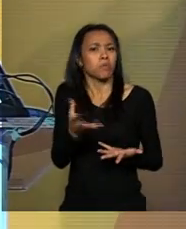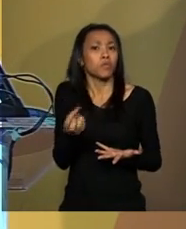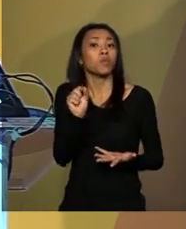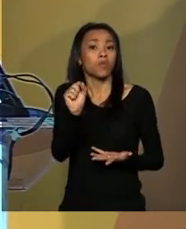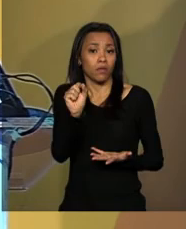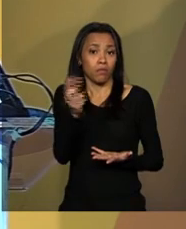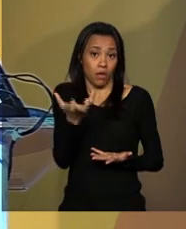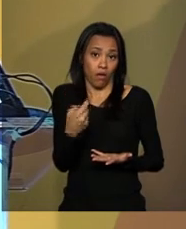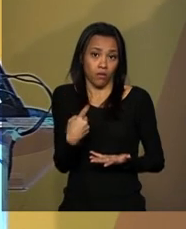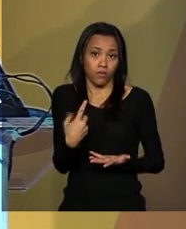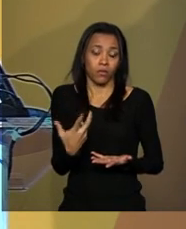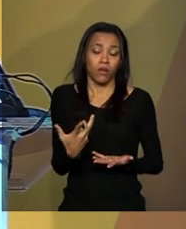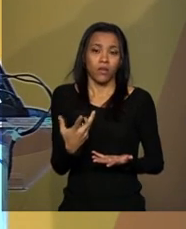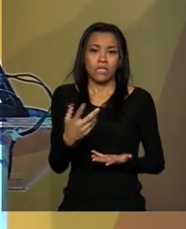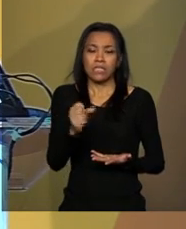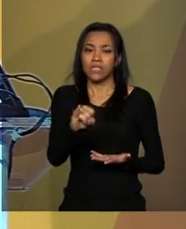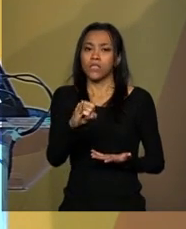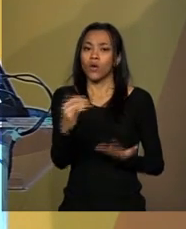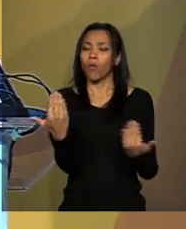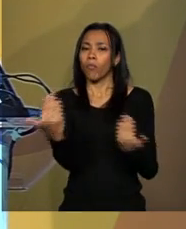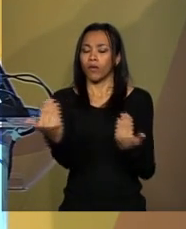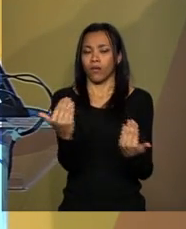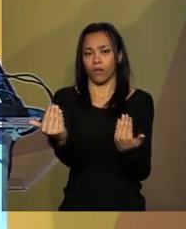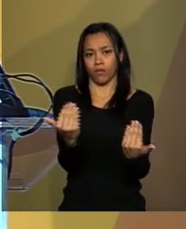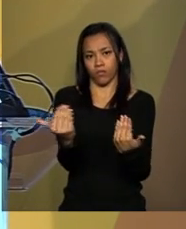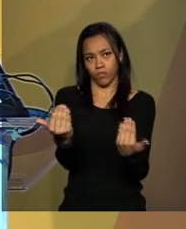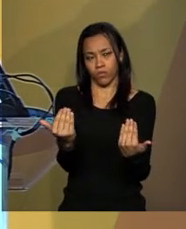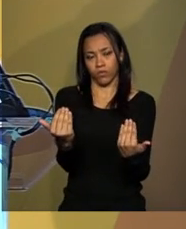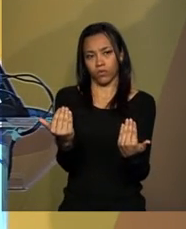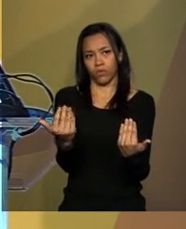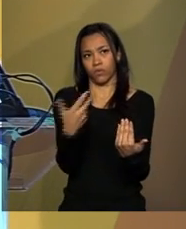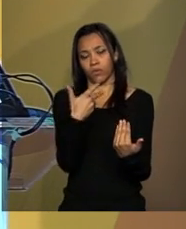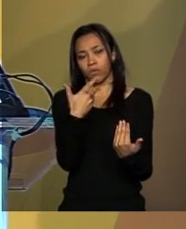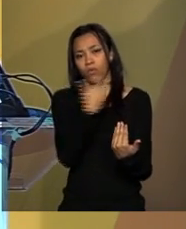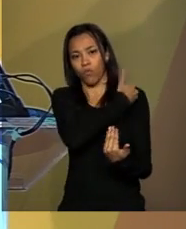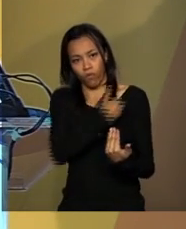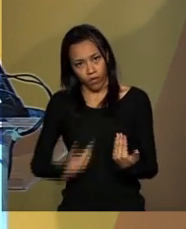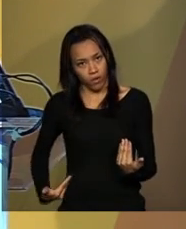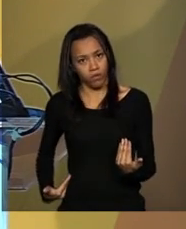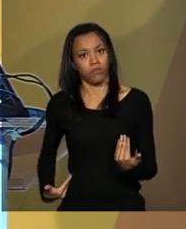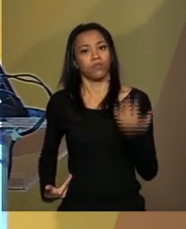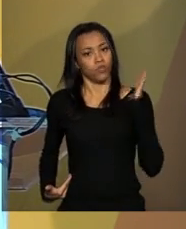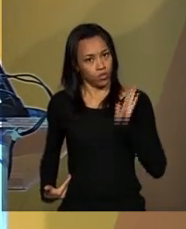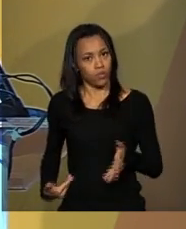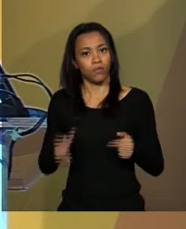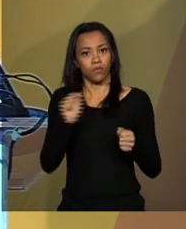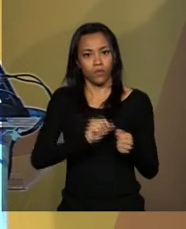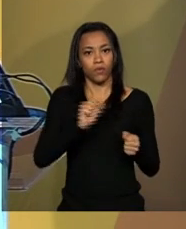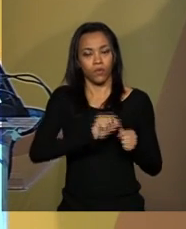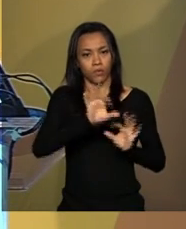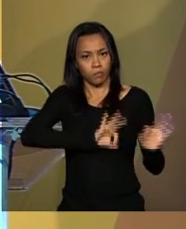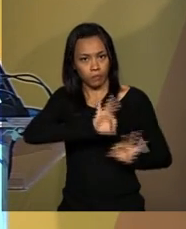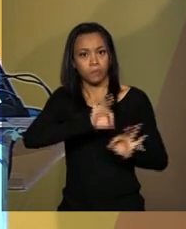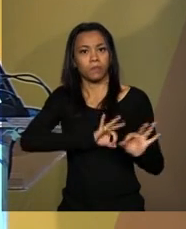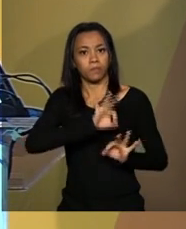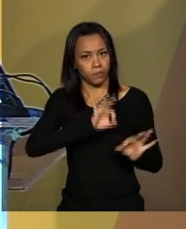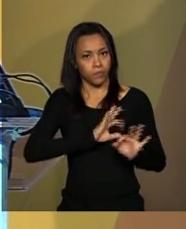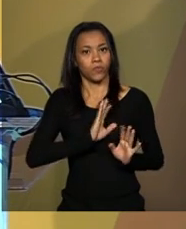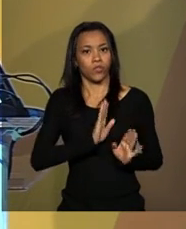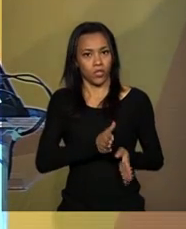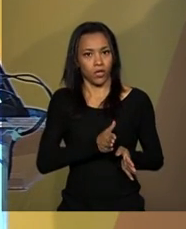compararmos cada um dos governos, do que se realizou os governos